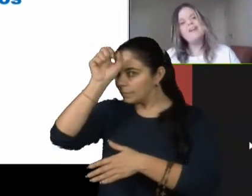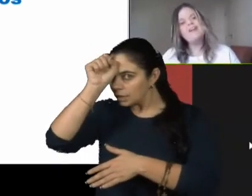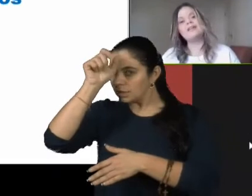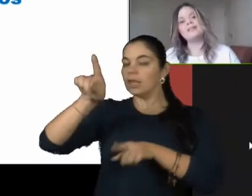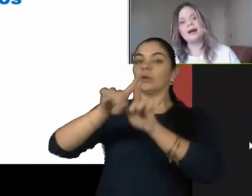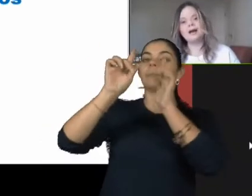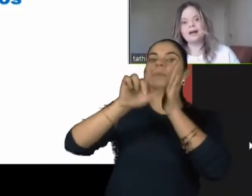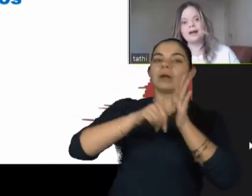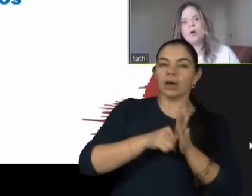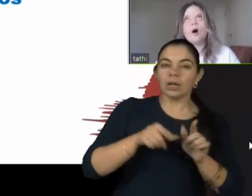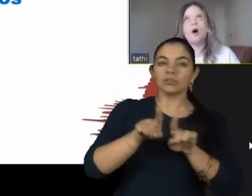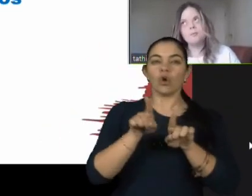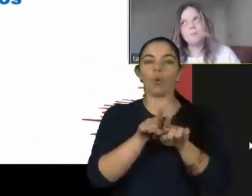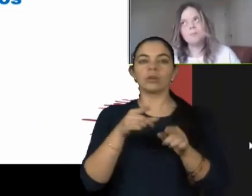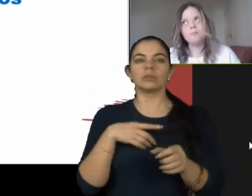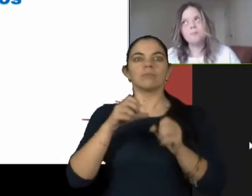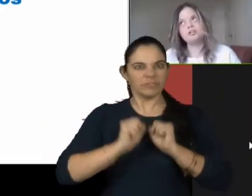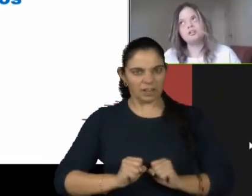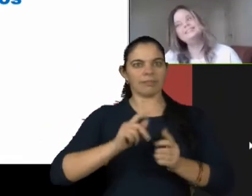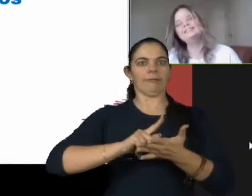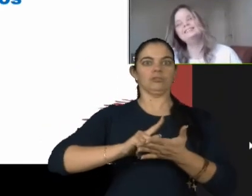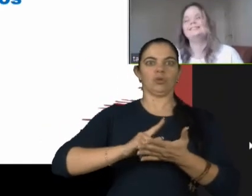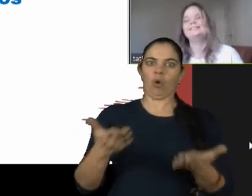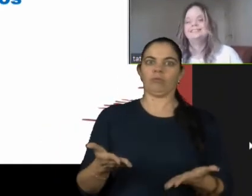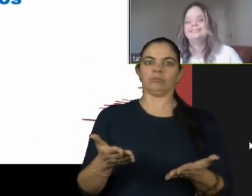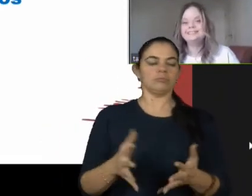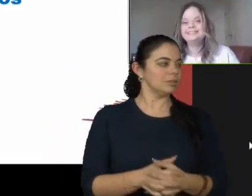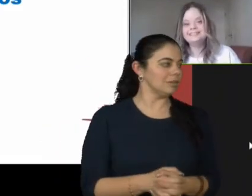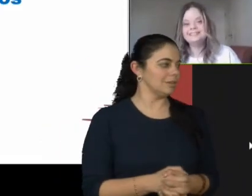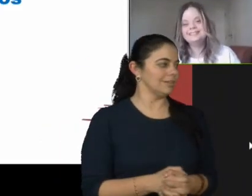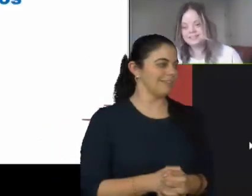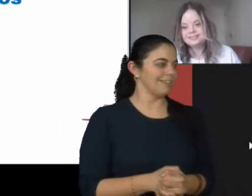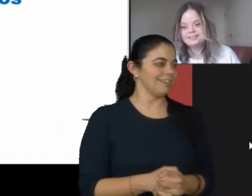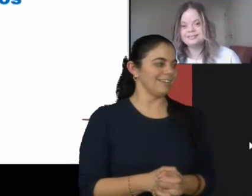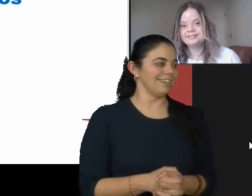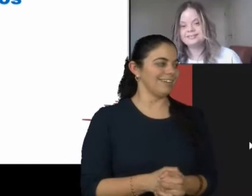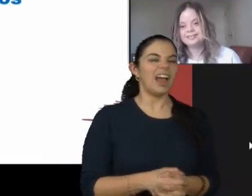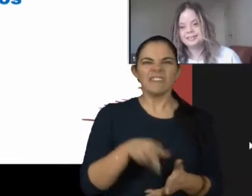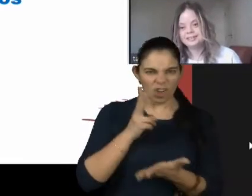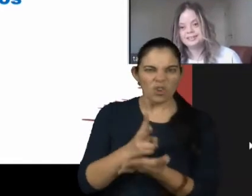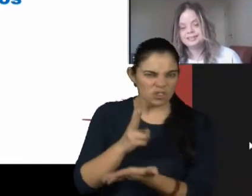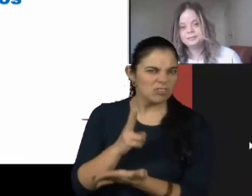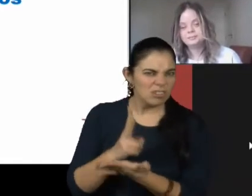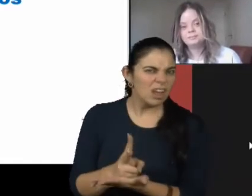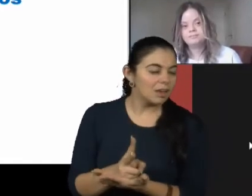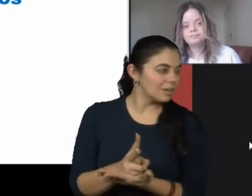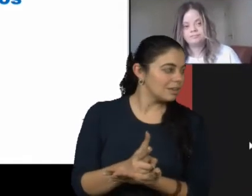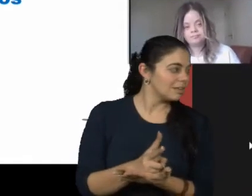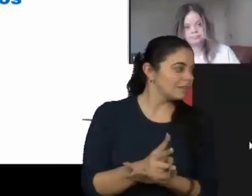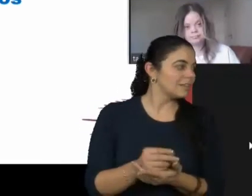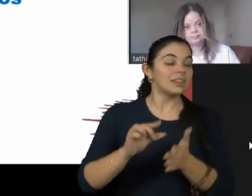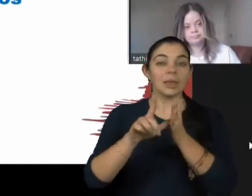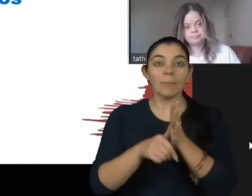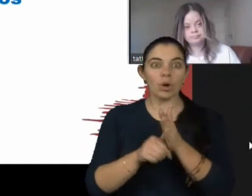fazer bacalhau. Olha, pois. Que legal. E isso vai continuar? Esse lance aí vai continuar